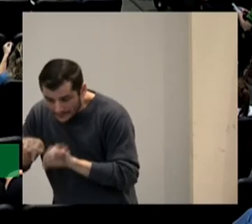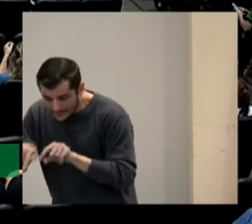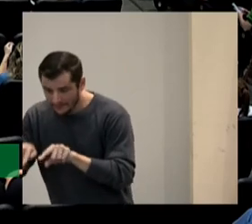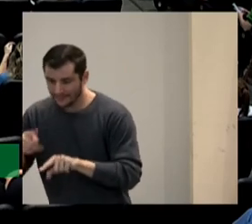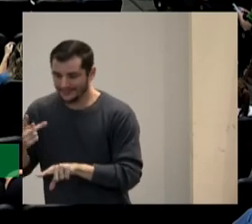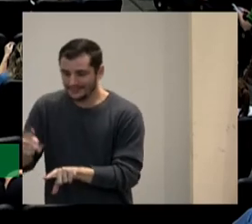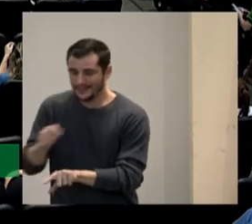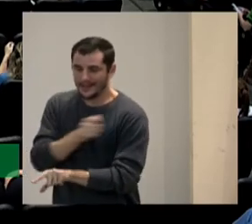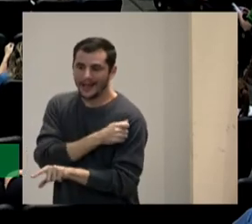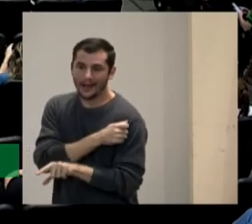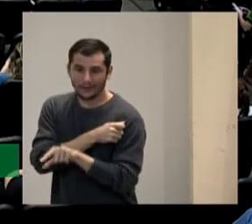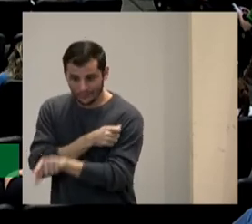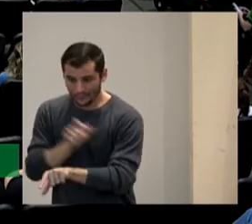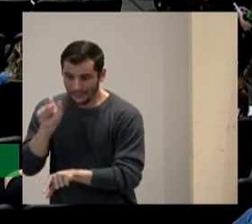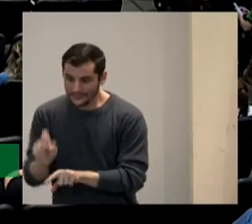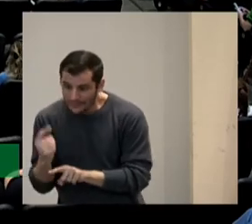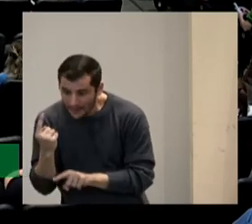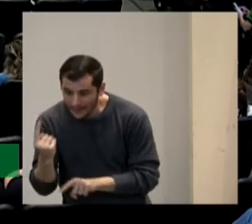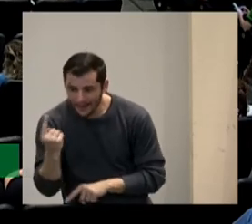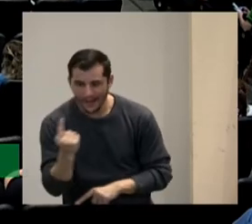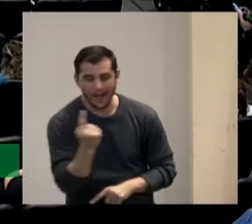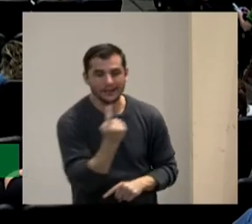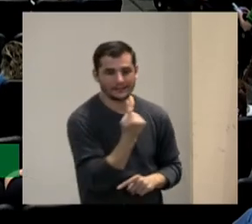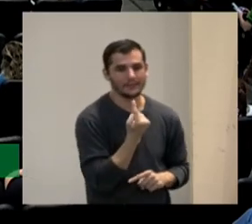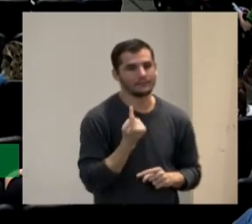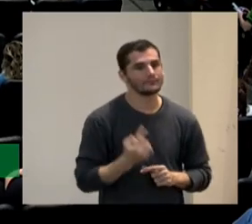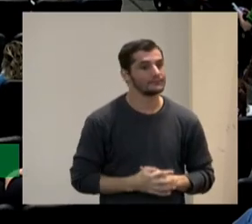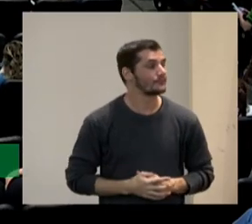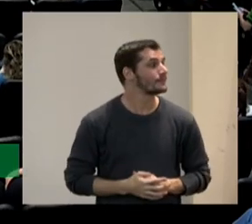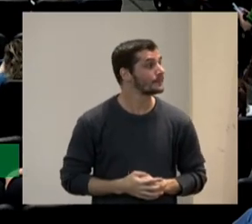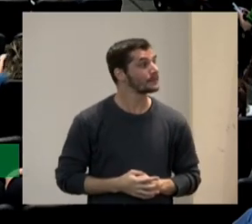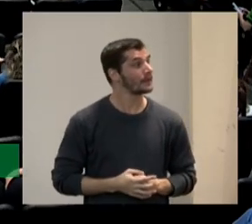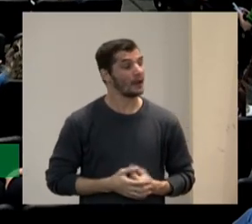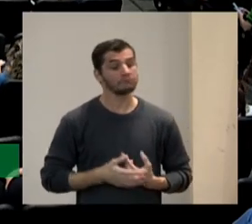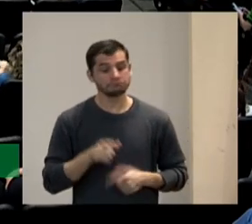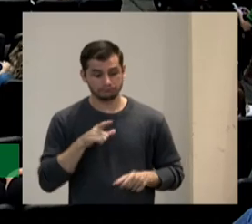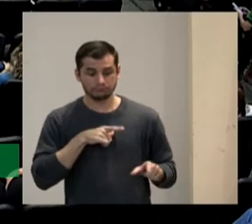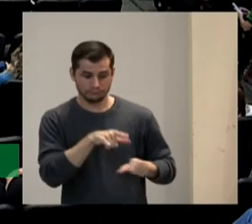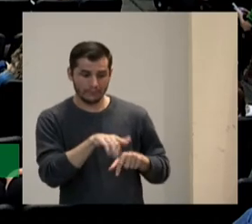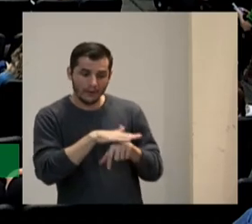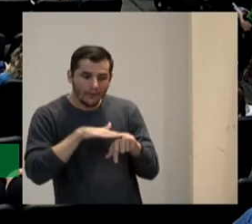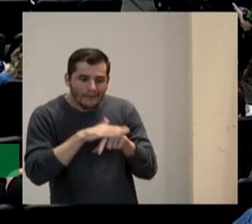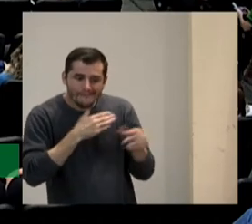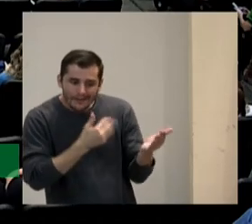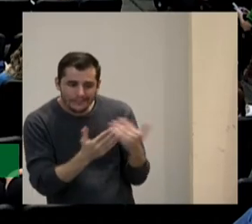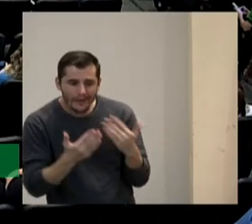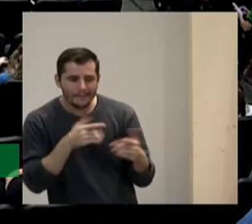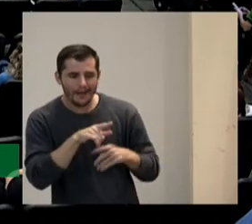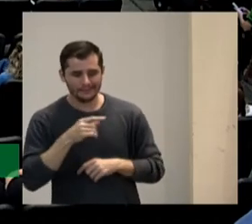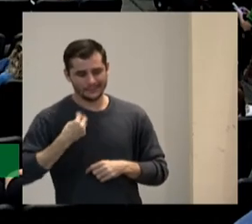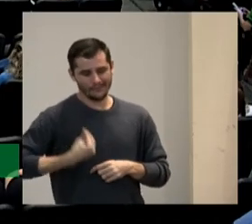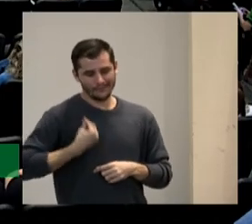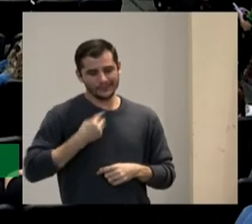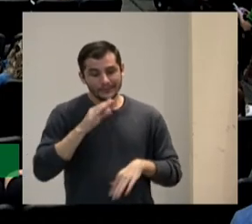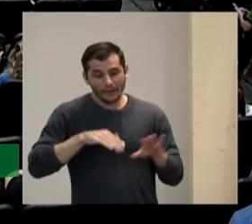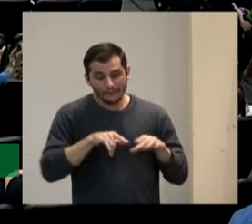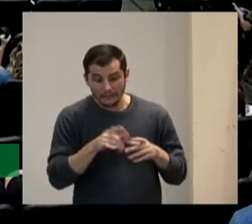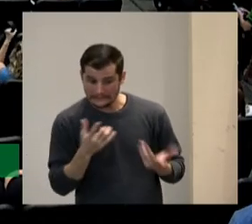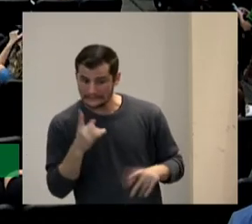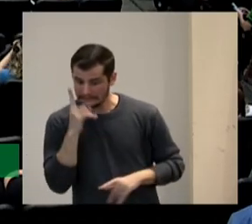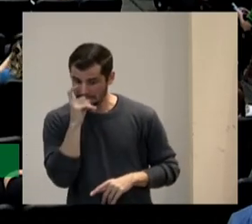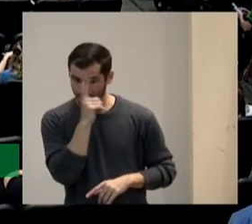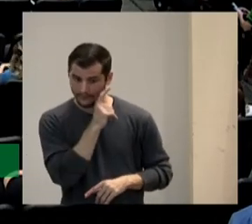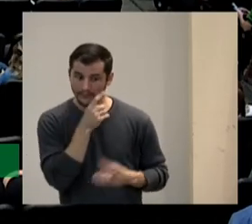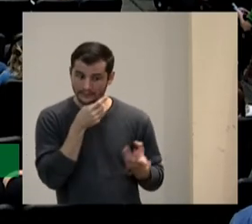educacional individualizado o que significa estes dois tem que conversar coisa muito difícil às vezes